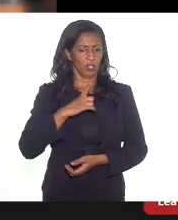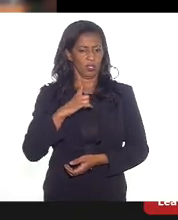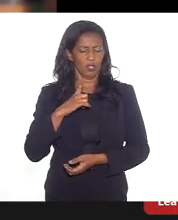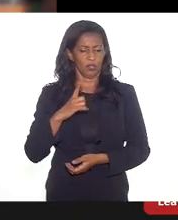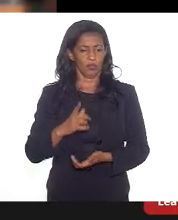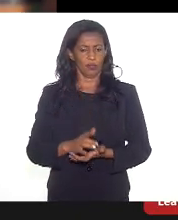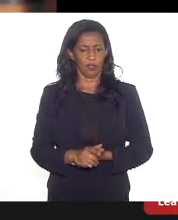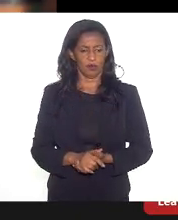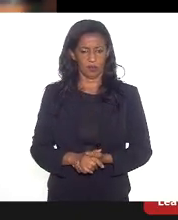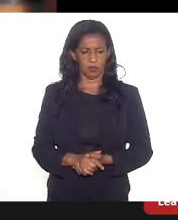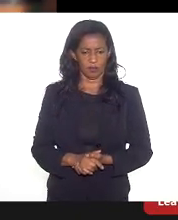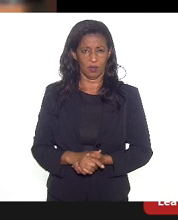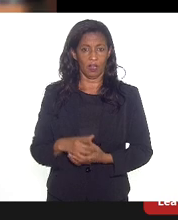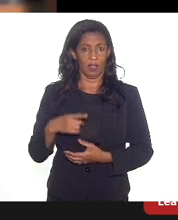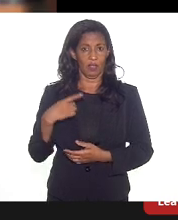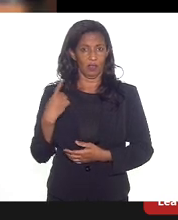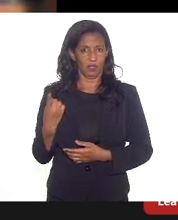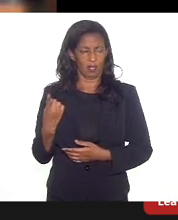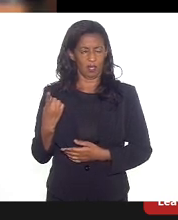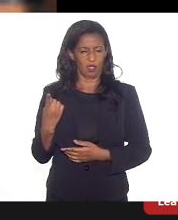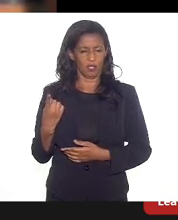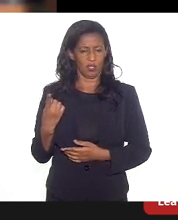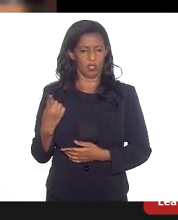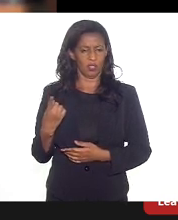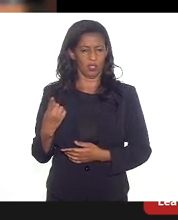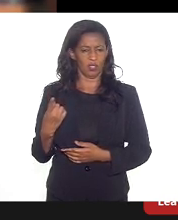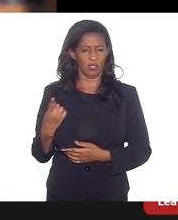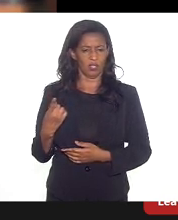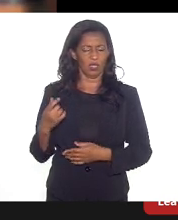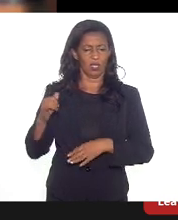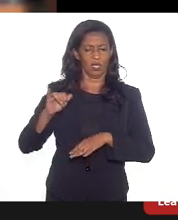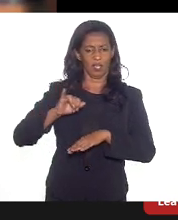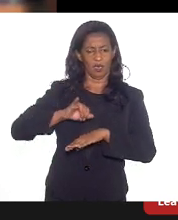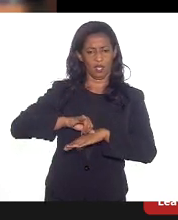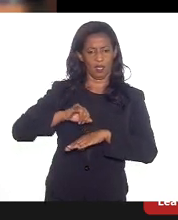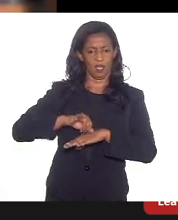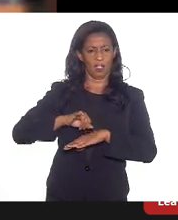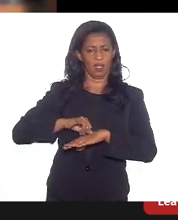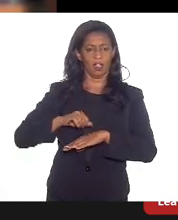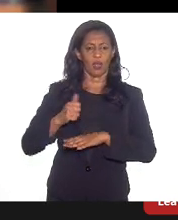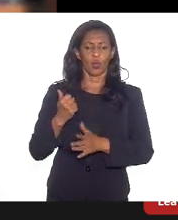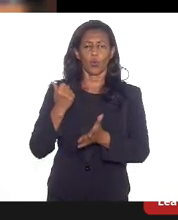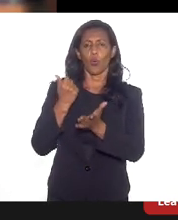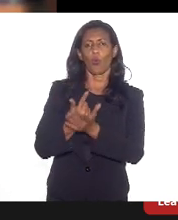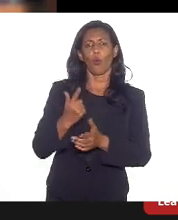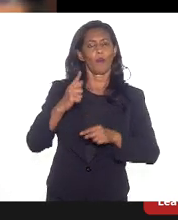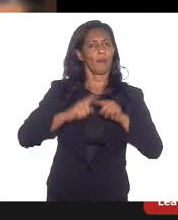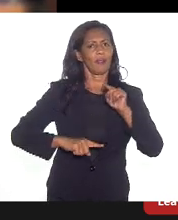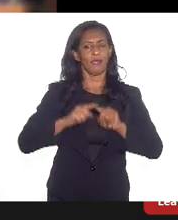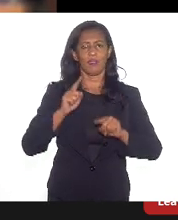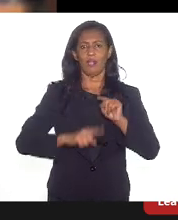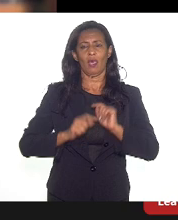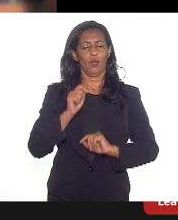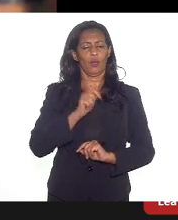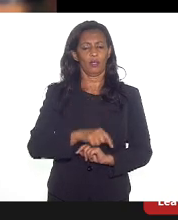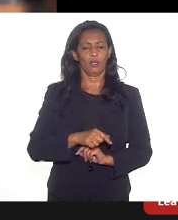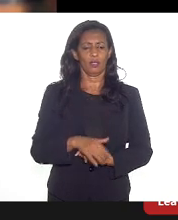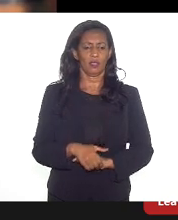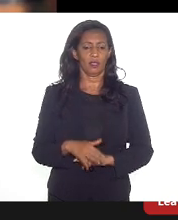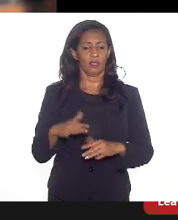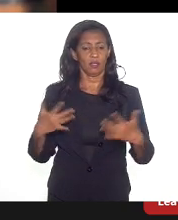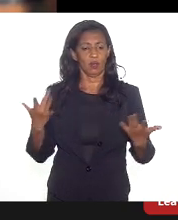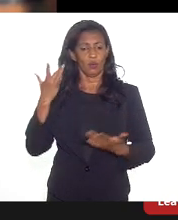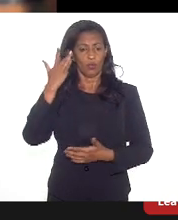hospitais federais, um monte de coisas públicas, não compra material que não investe, não faz contratação, então eu